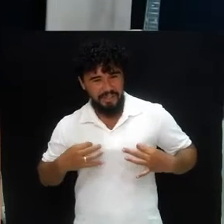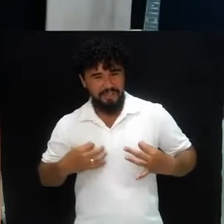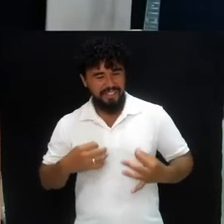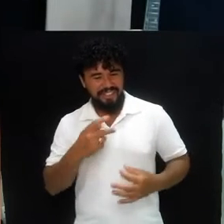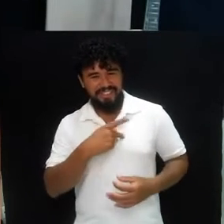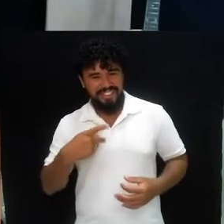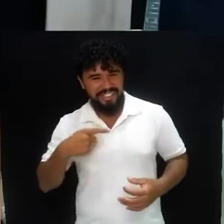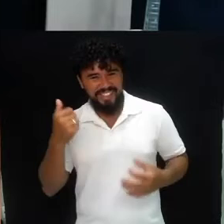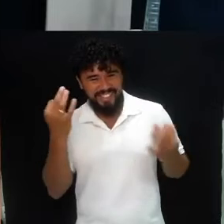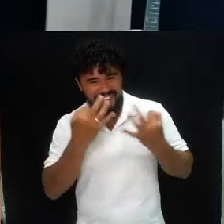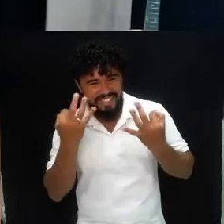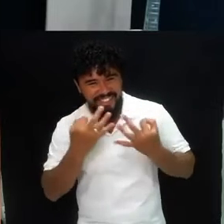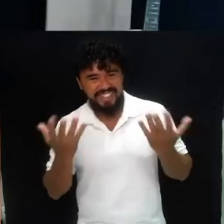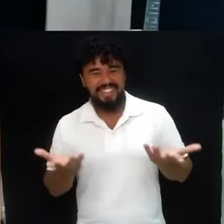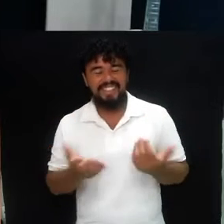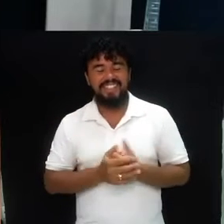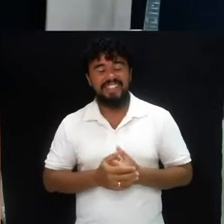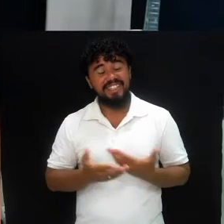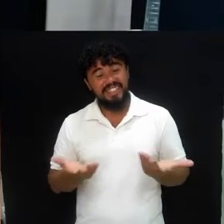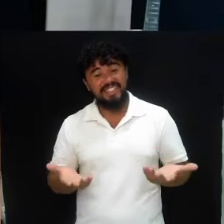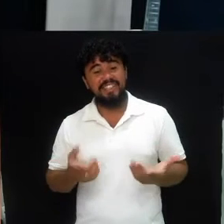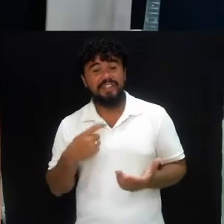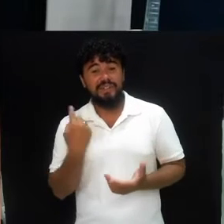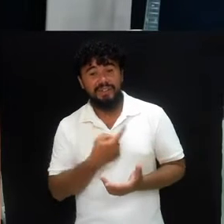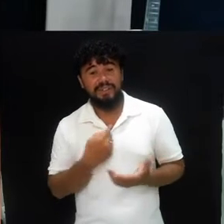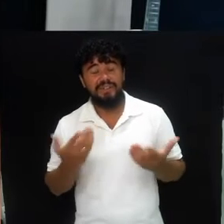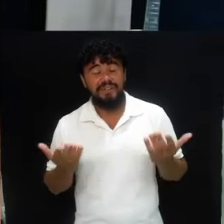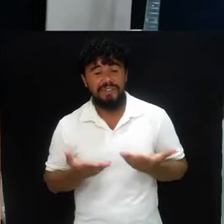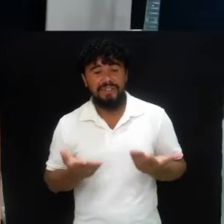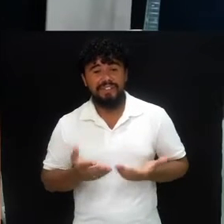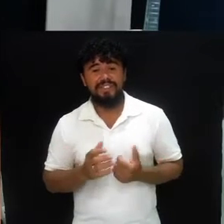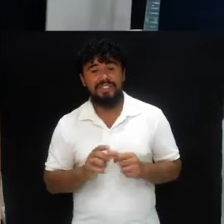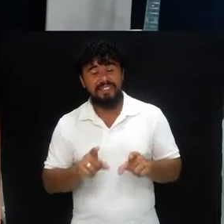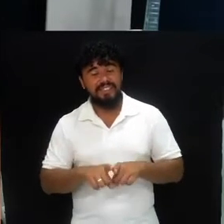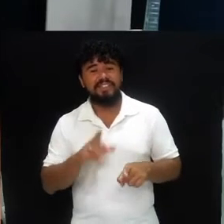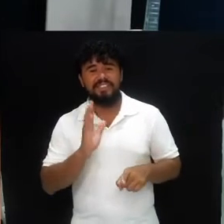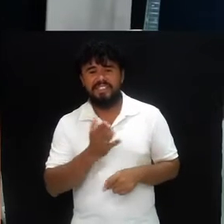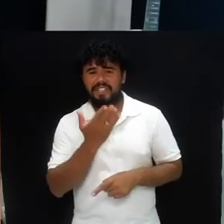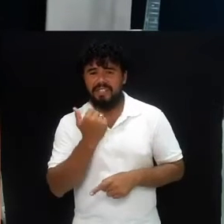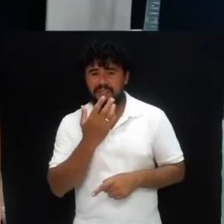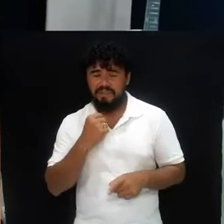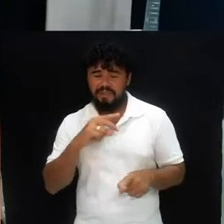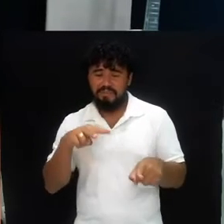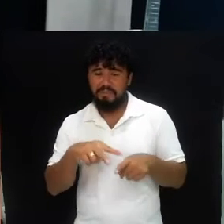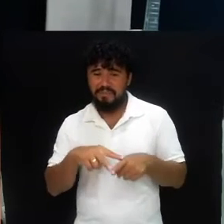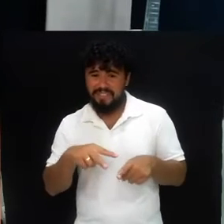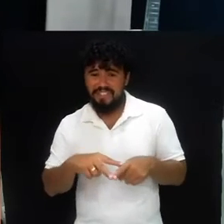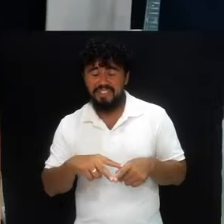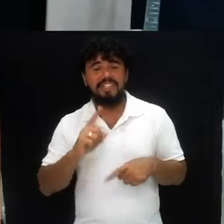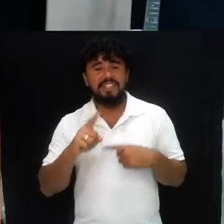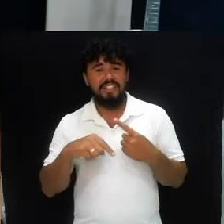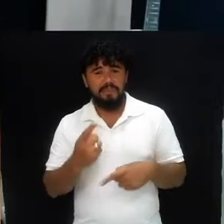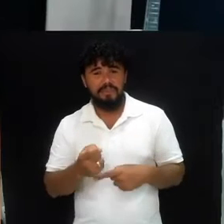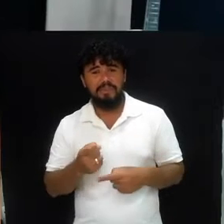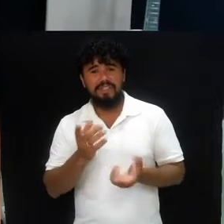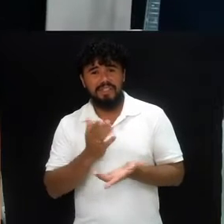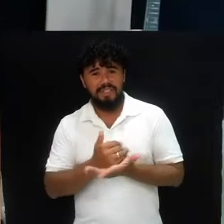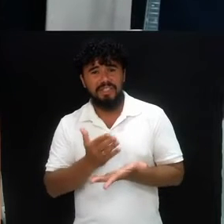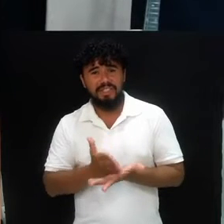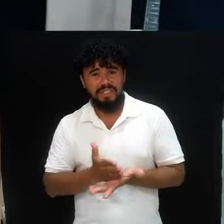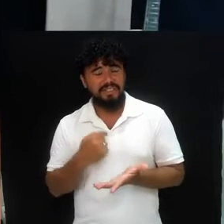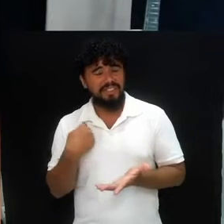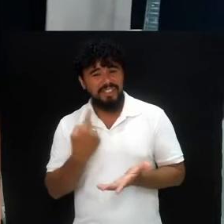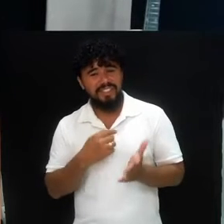linda! Pois é, gente, e hoje nós estamos aqui celebrando, já comemos pizza antes da celebração depois a trouxe um bolo ainda para cantar